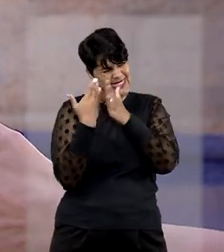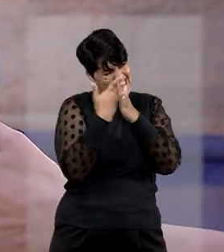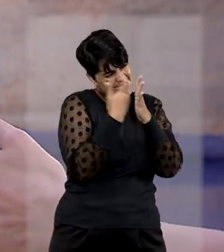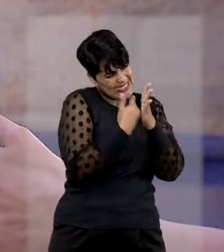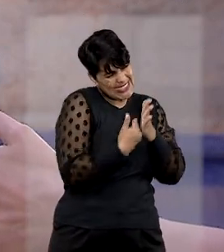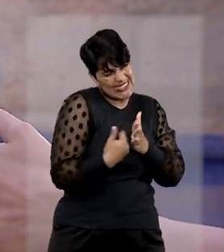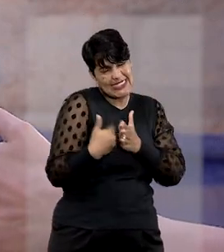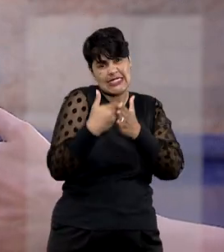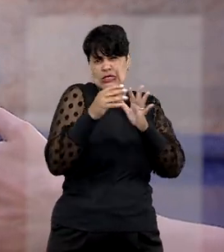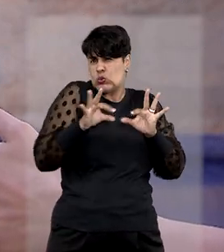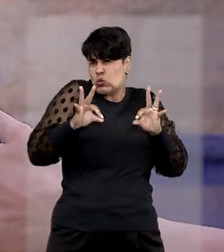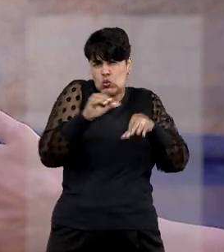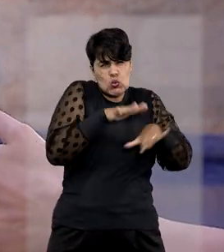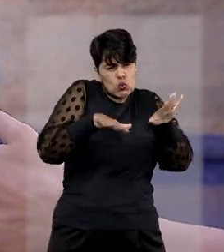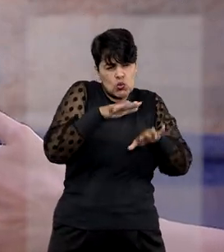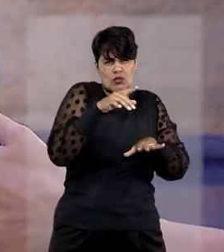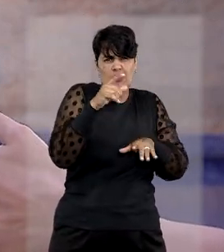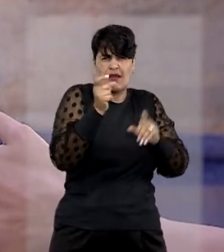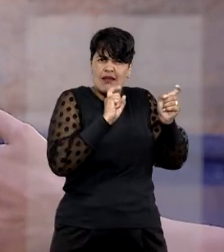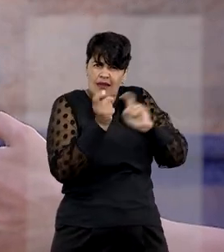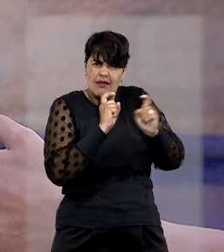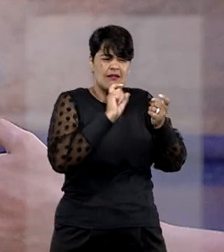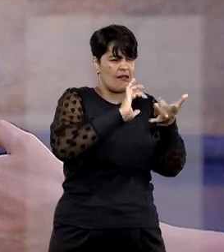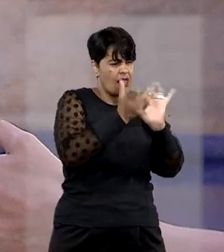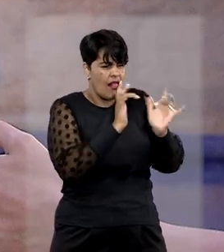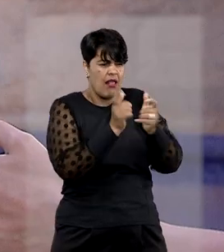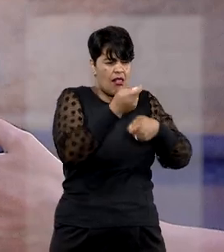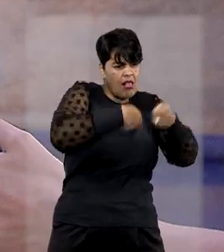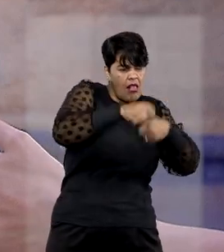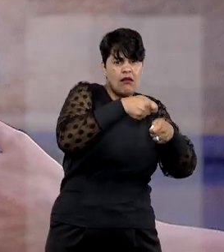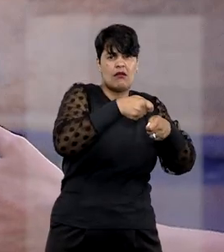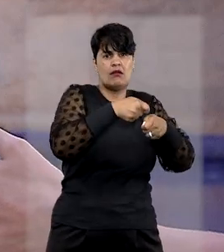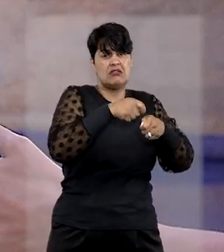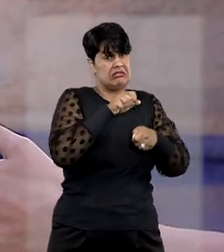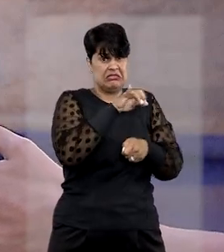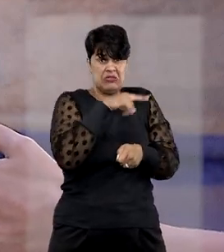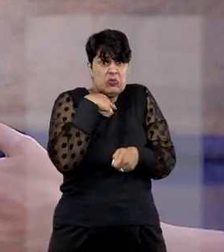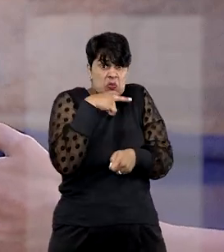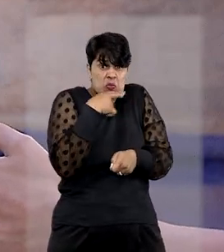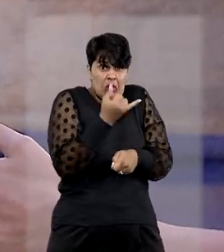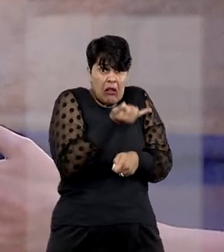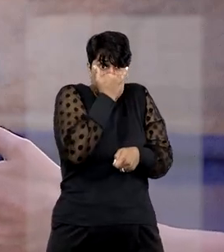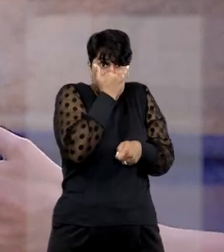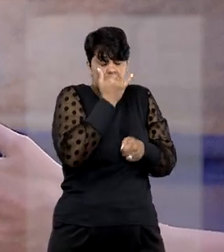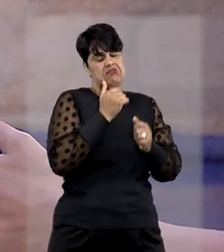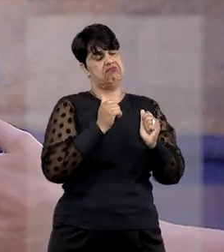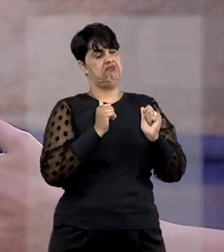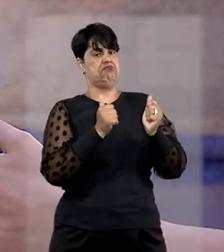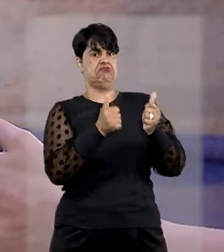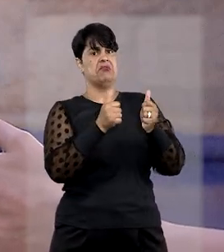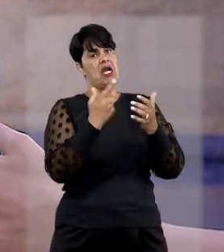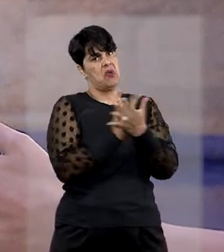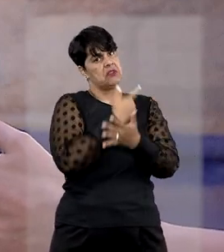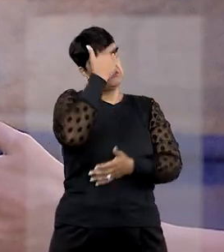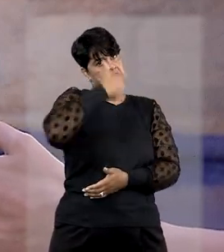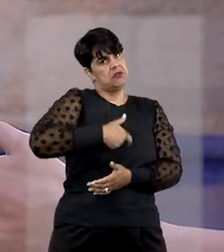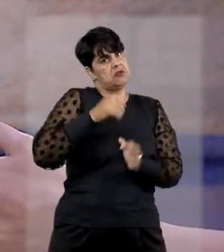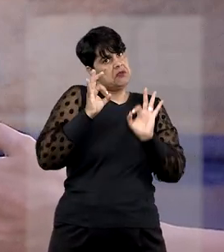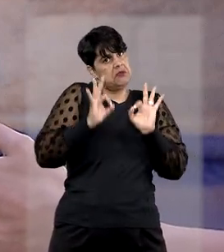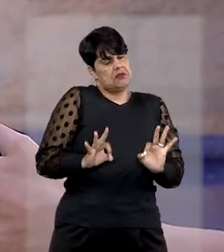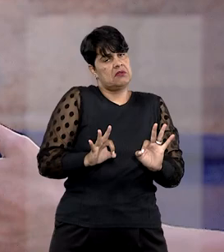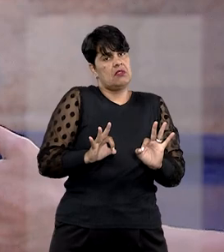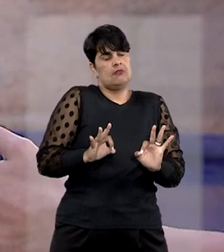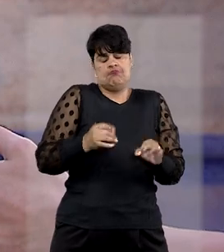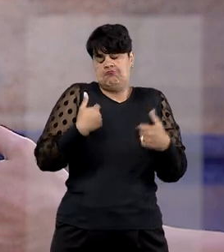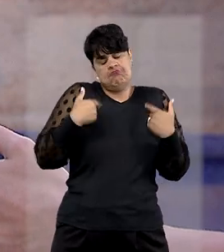administrativa, negocial, a resolução dos nossos conflitos. Mas diante de impasse, que foi o que efetivamente eu